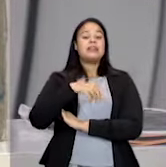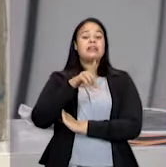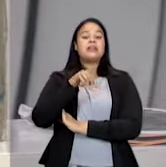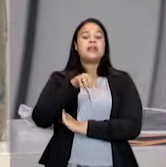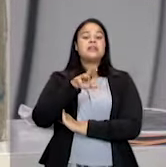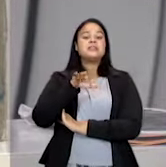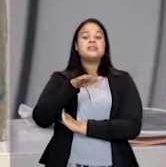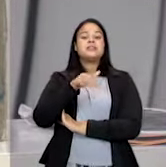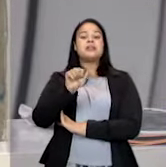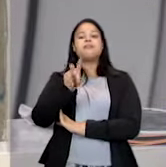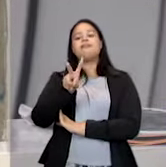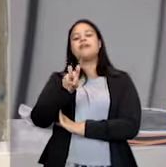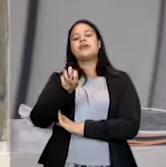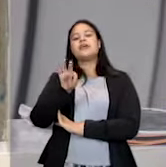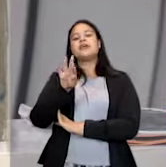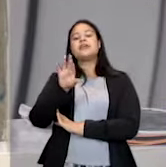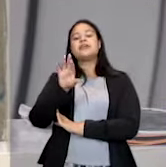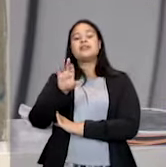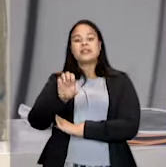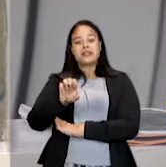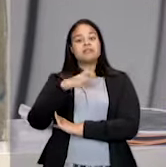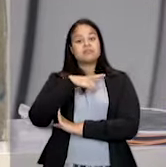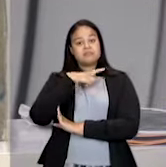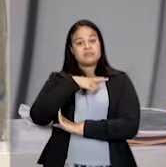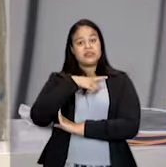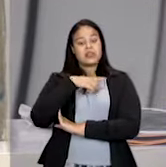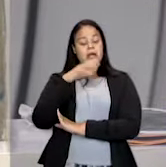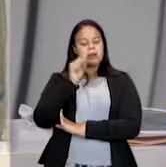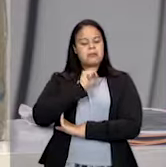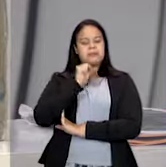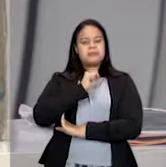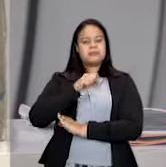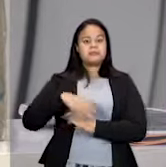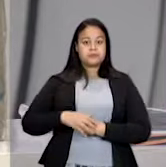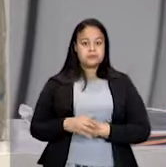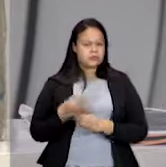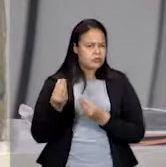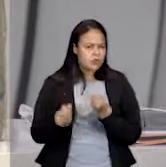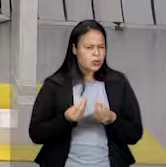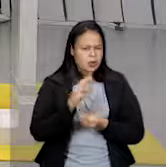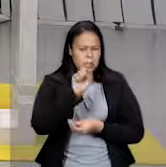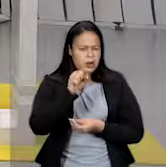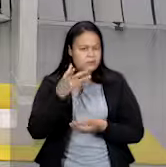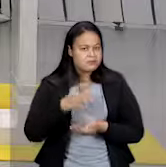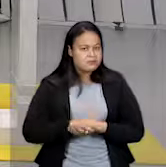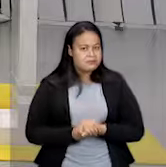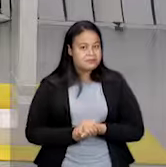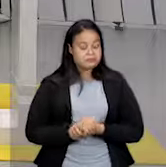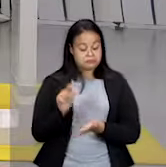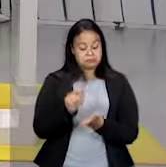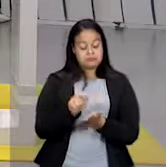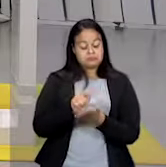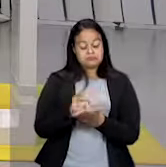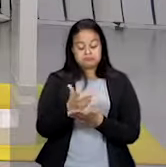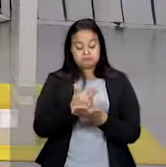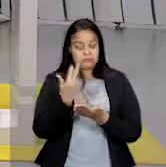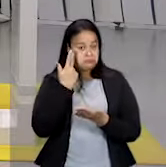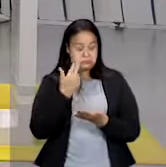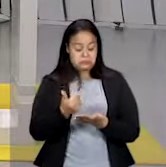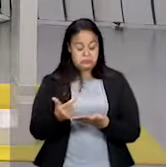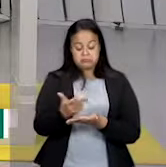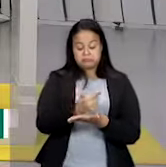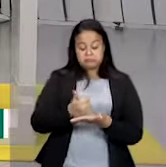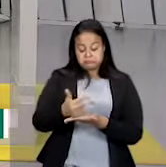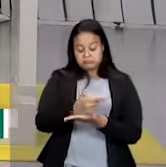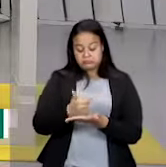é a minha paixão. E como que a gente faz isso? Primeiro a gente desenha num papel, uma folha comum. E você faz o desenho,